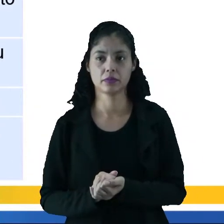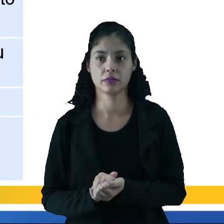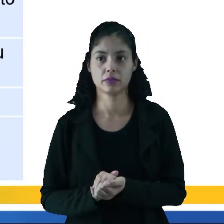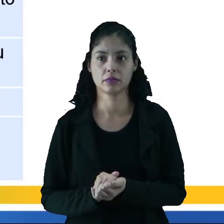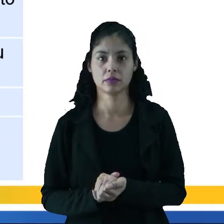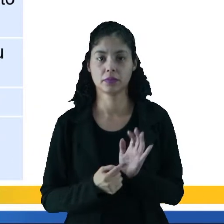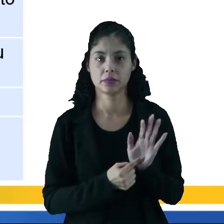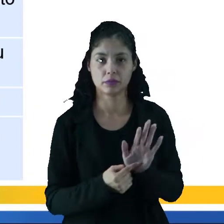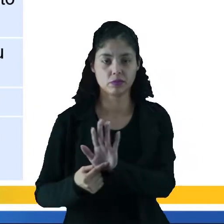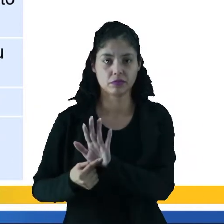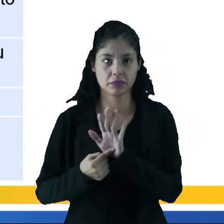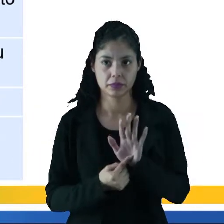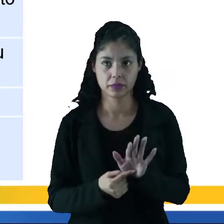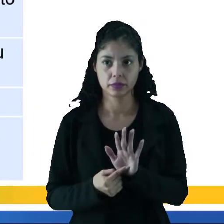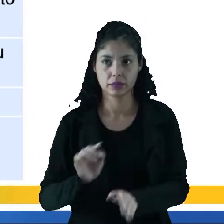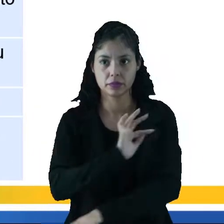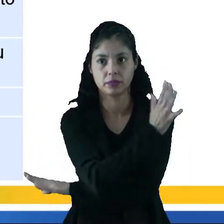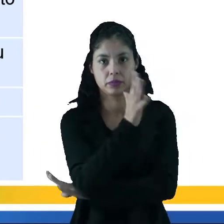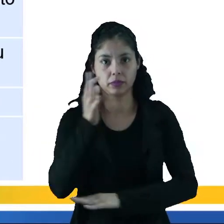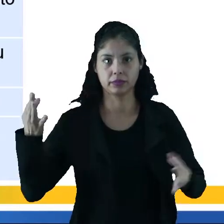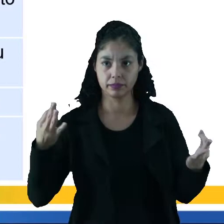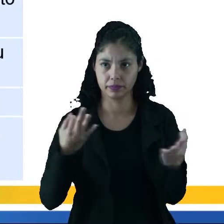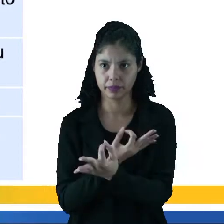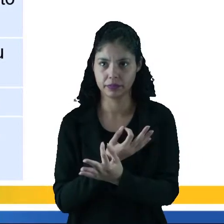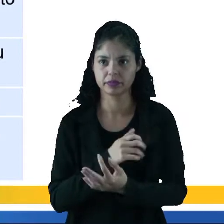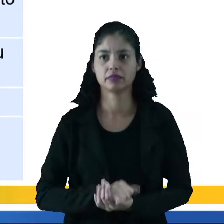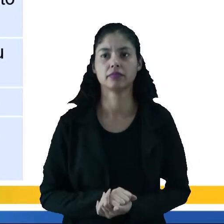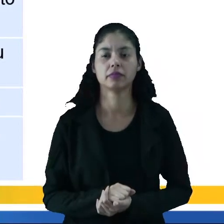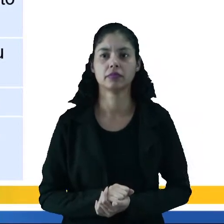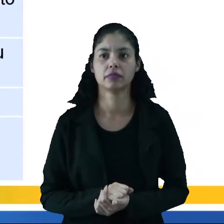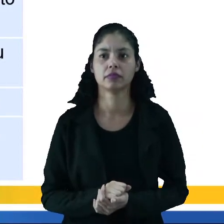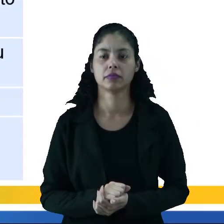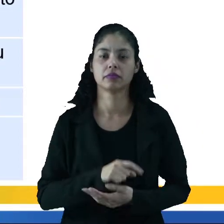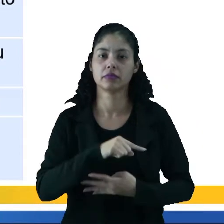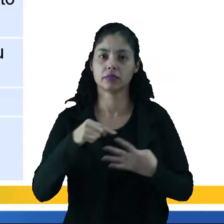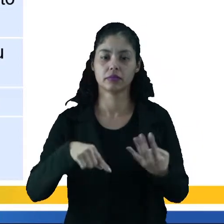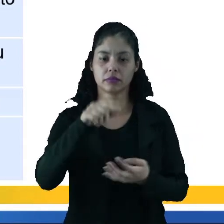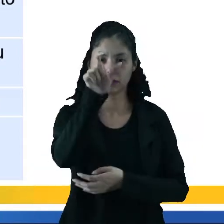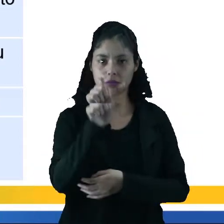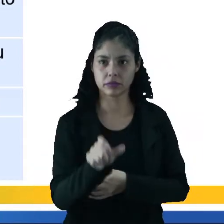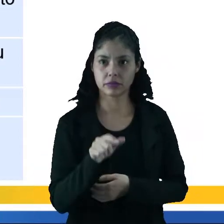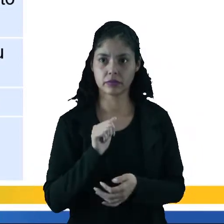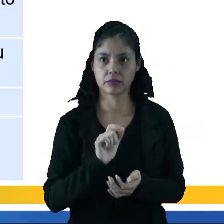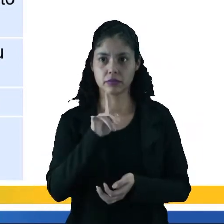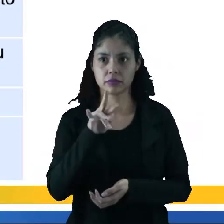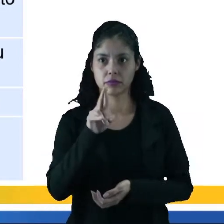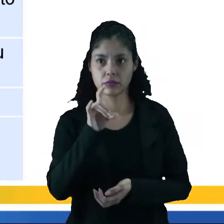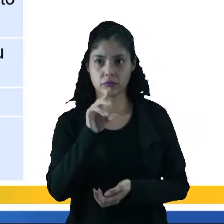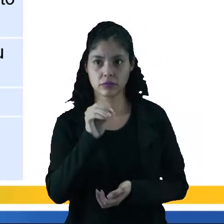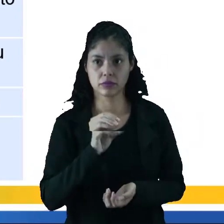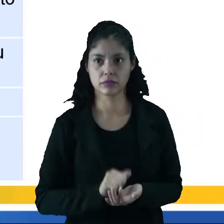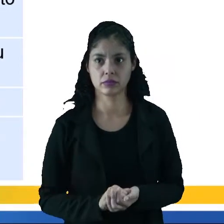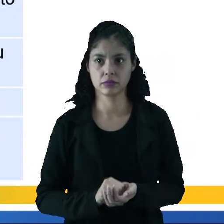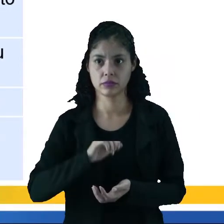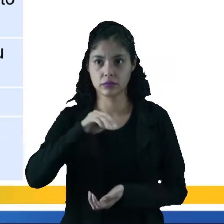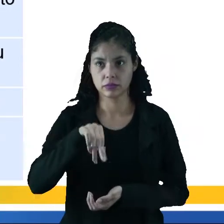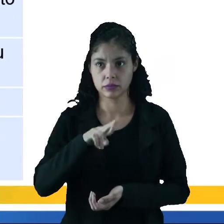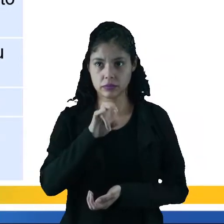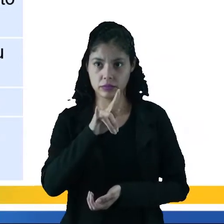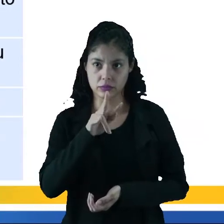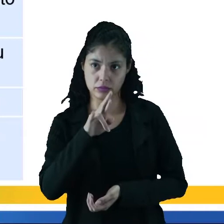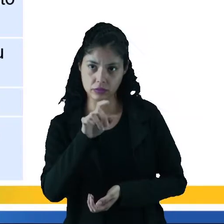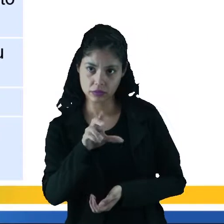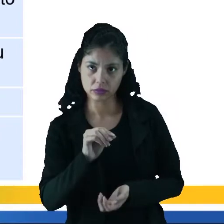tenho uma representação de natureza perfeita, e os principais artistas desse período são Leonardo da Vinci,